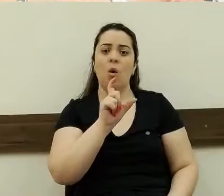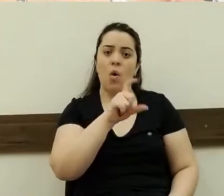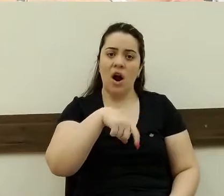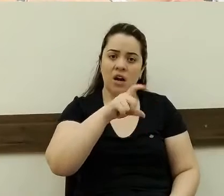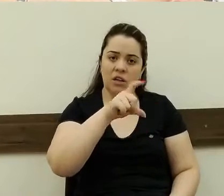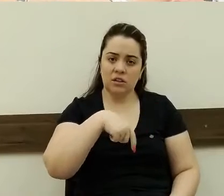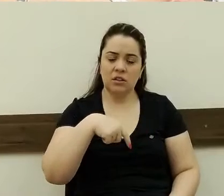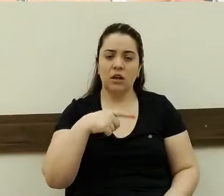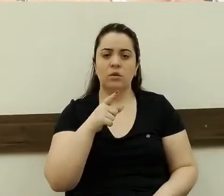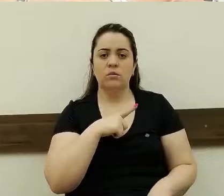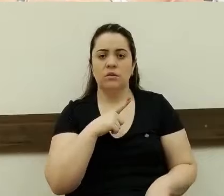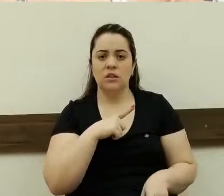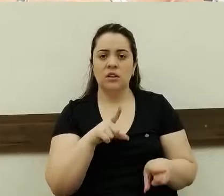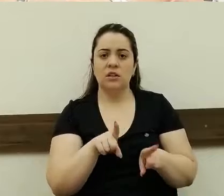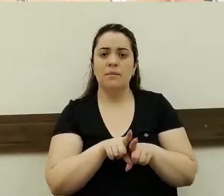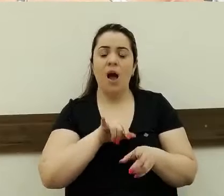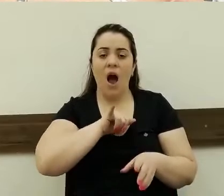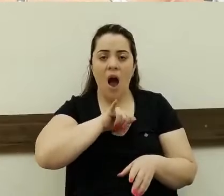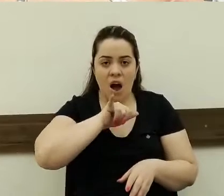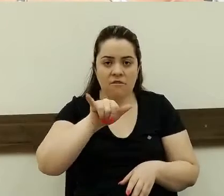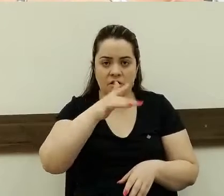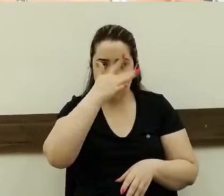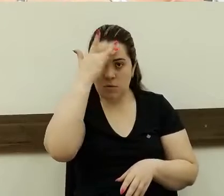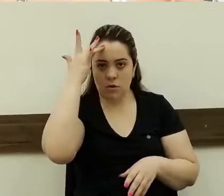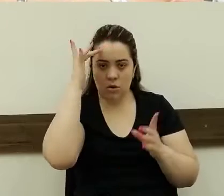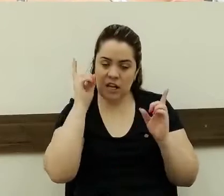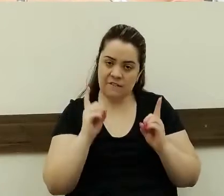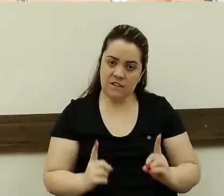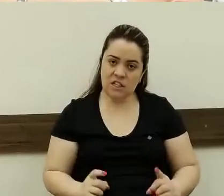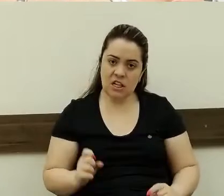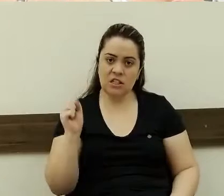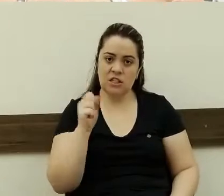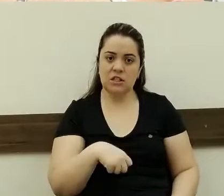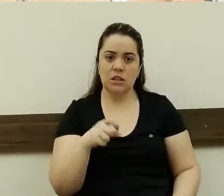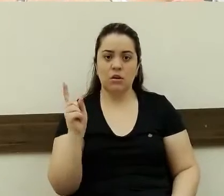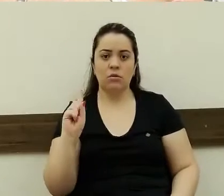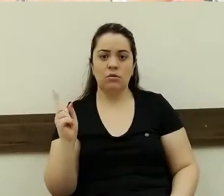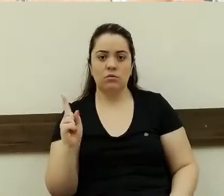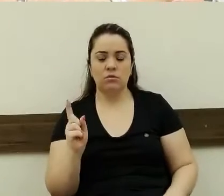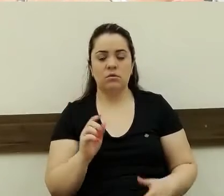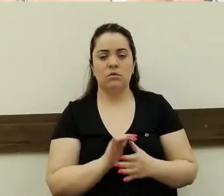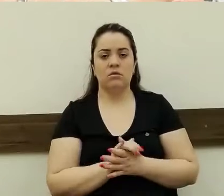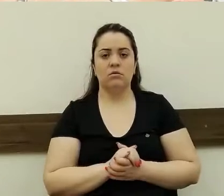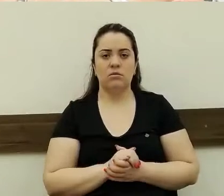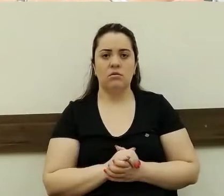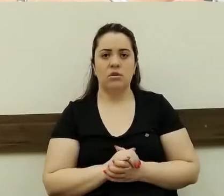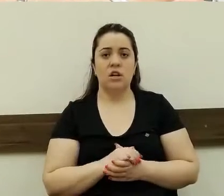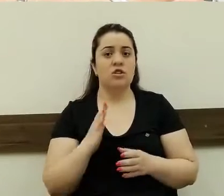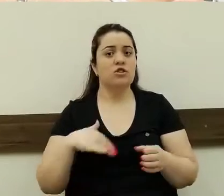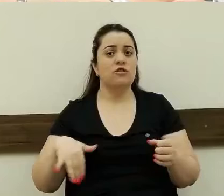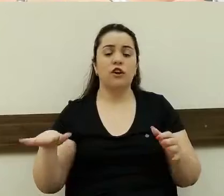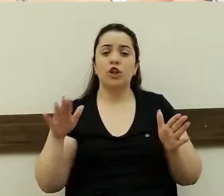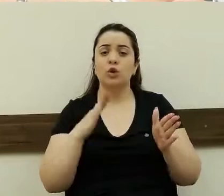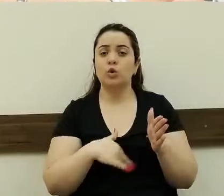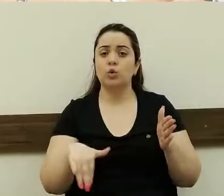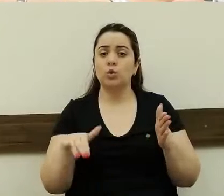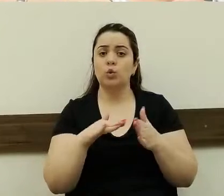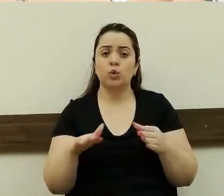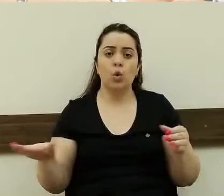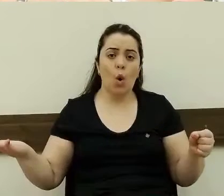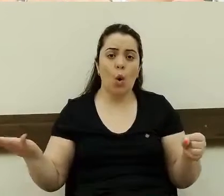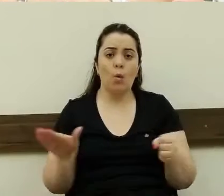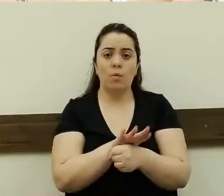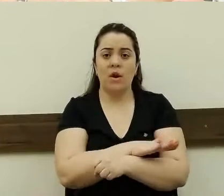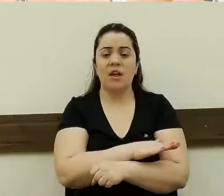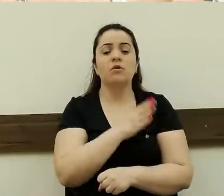também ali fala que a pessoa é deficiente ou não. Então, quando isso estiver tudo completo, vai ter uma facilidade de a gente saber em Guaíra quantas